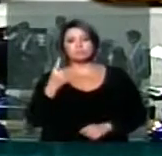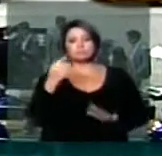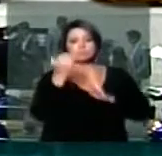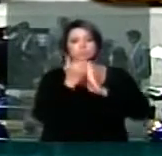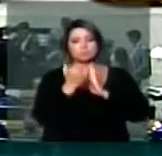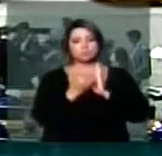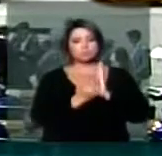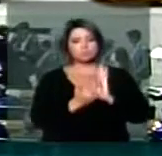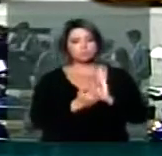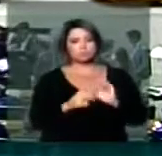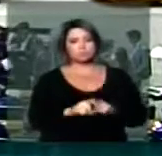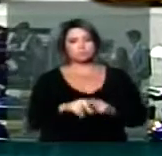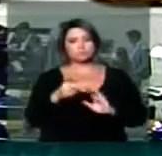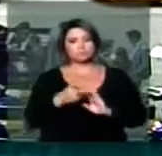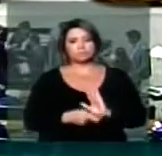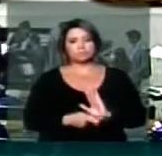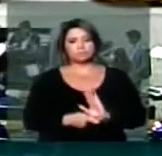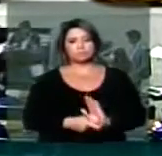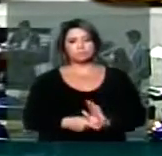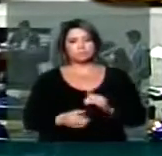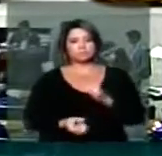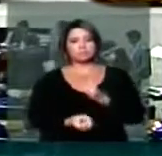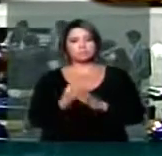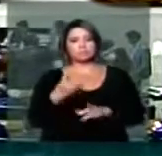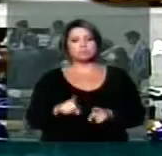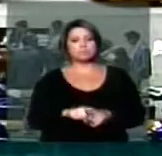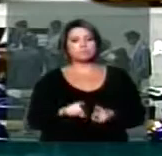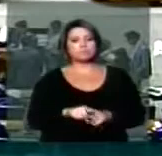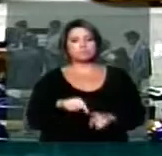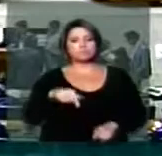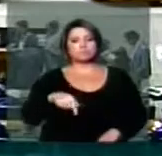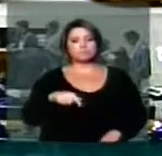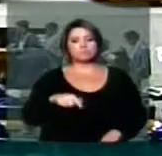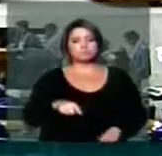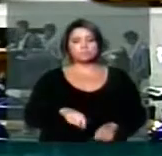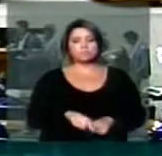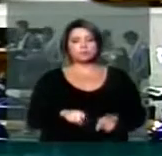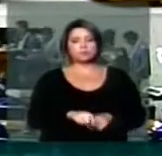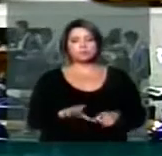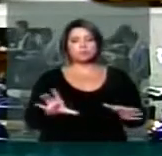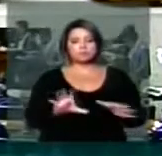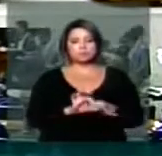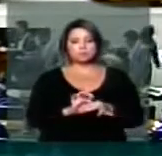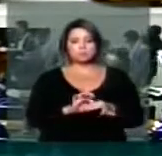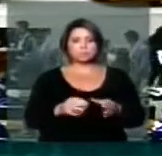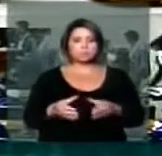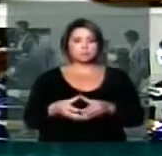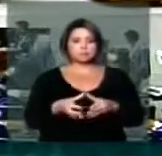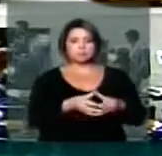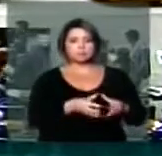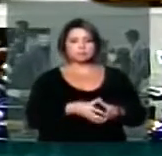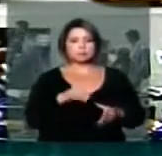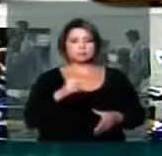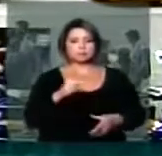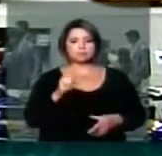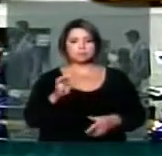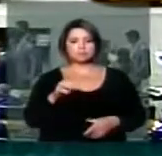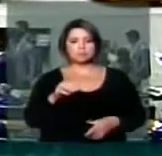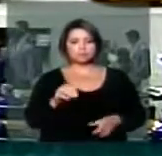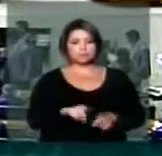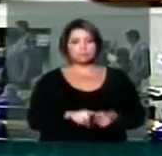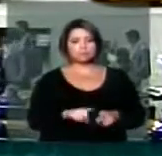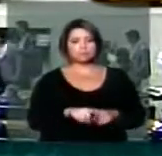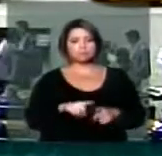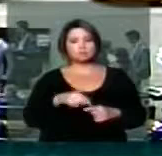item na pauta, que é o projeto que cria uma espécie de quarentena para fusão partidária. Segundo, essa proposta só vai ser